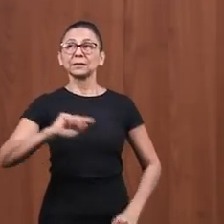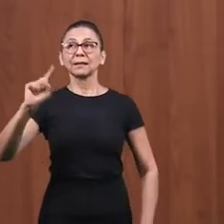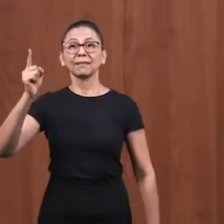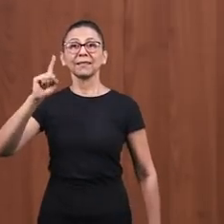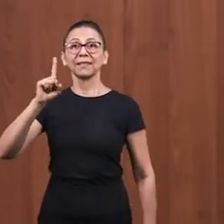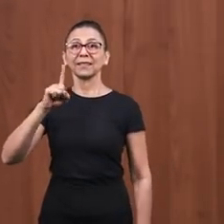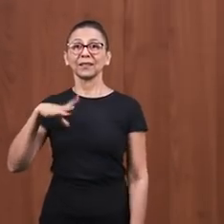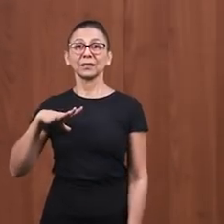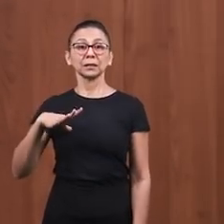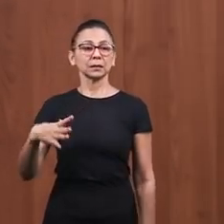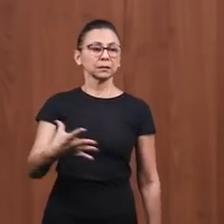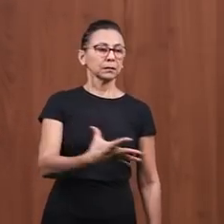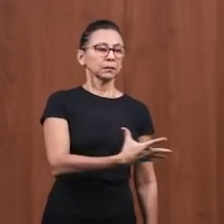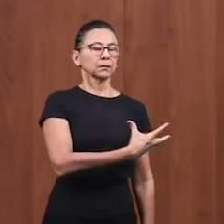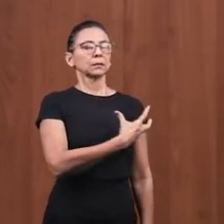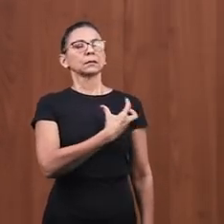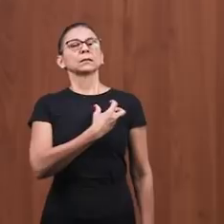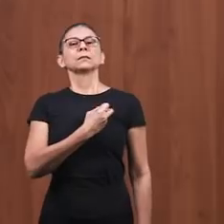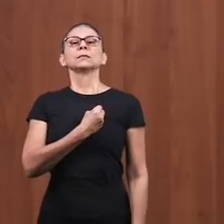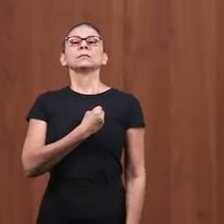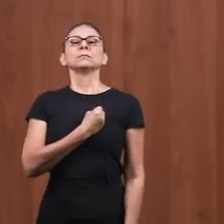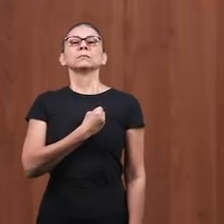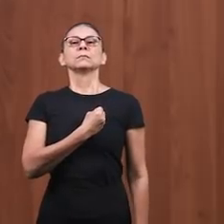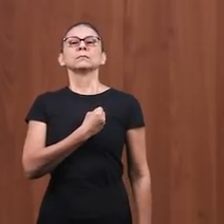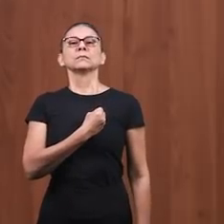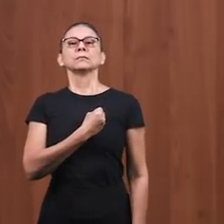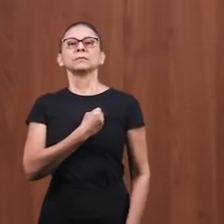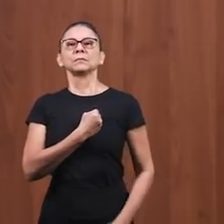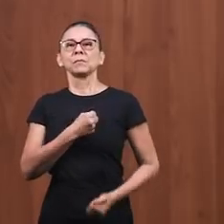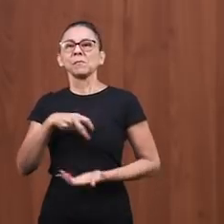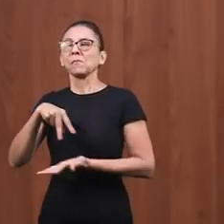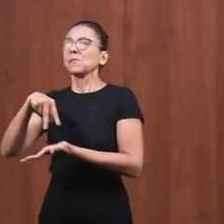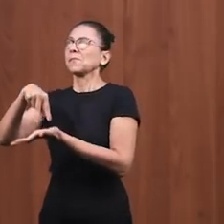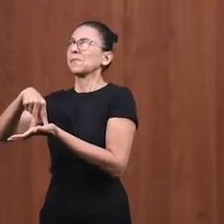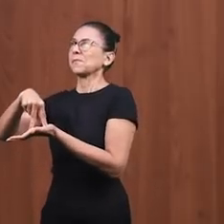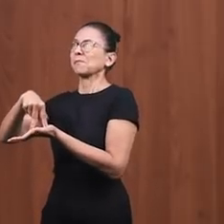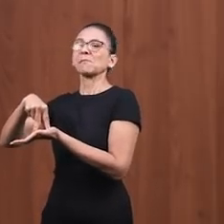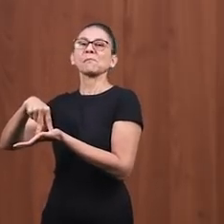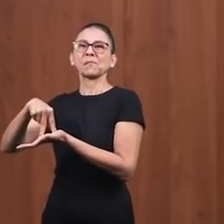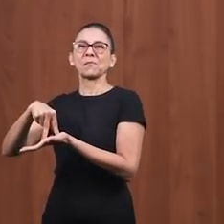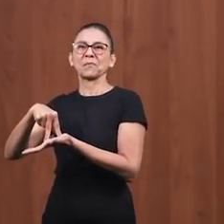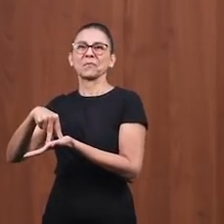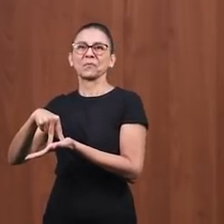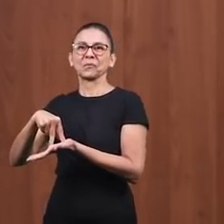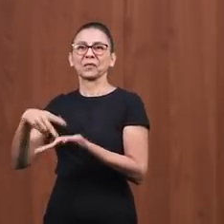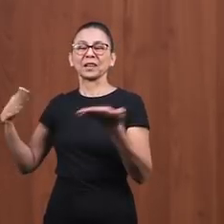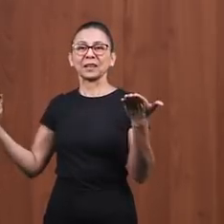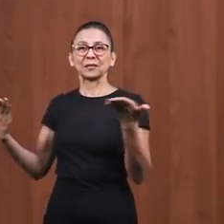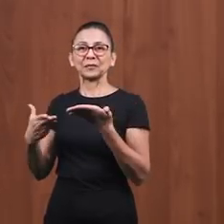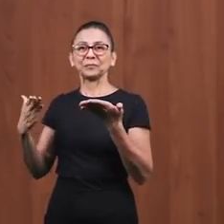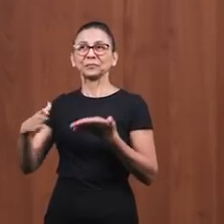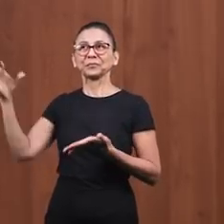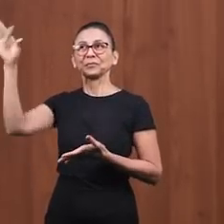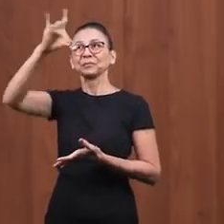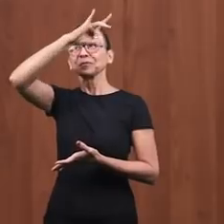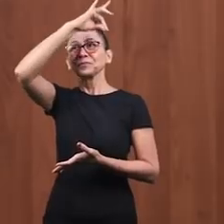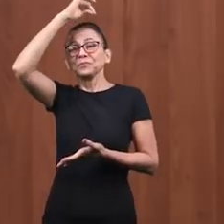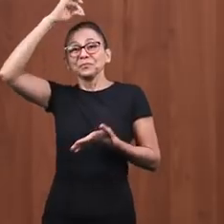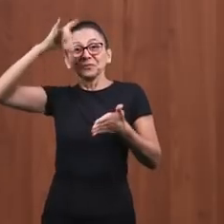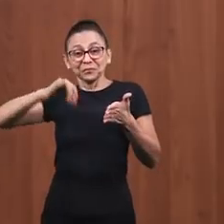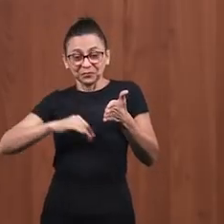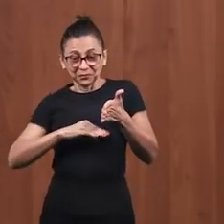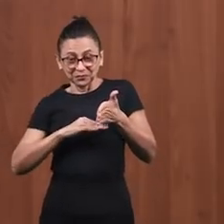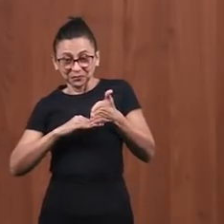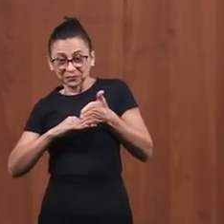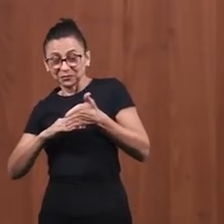tirou, ele nos levantou, nos colocou na cavalgadura. Não andamos mais pelos nossos pés. Fomos conduzidos pelo Senhor.